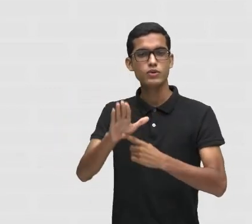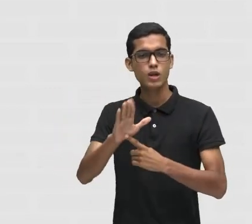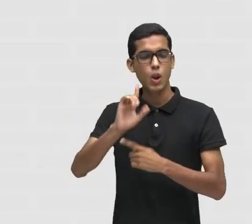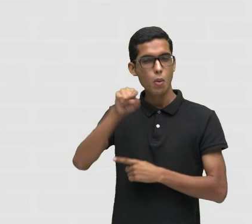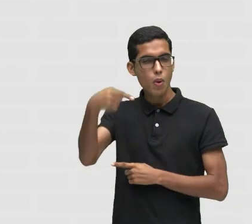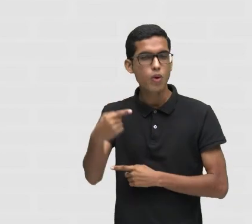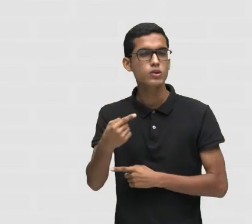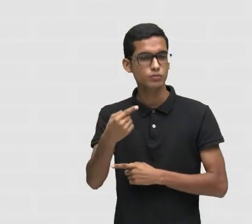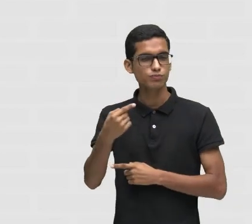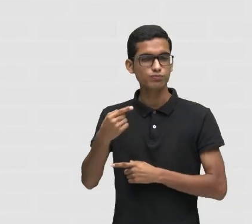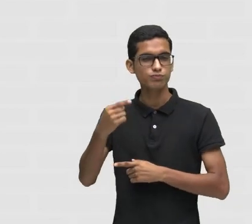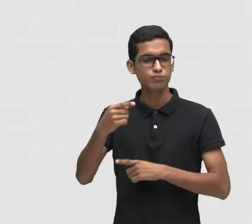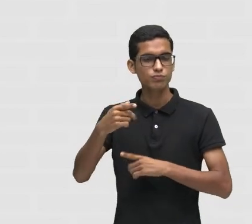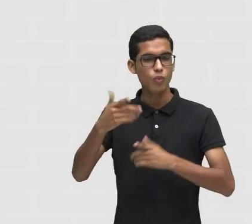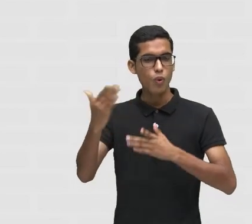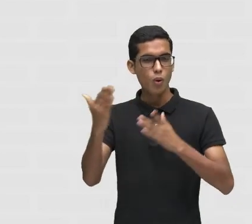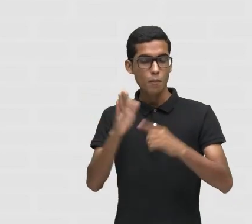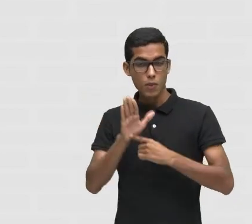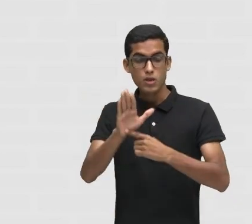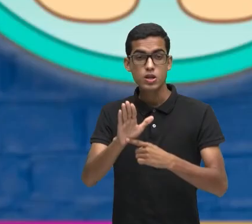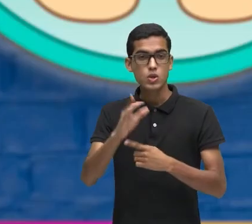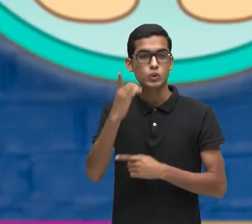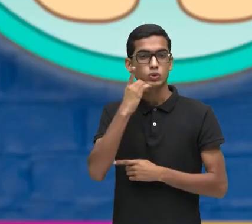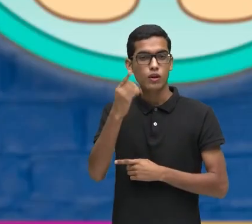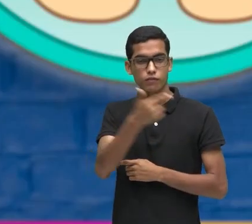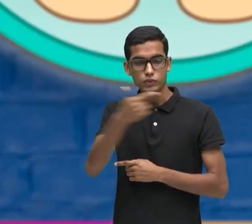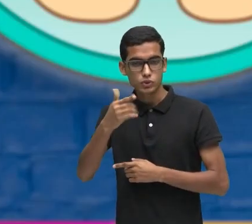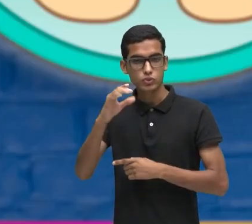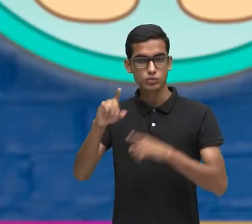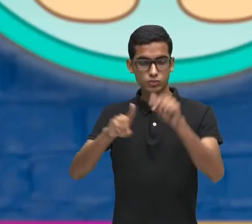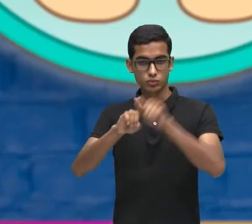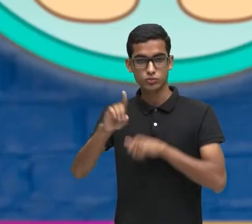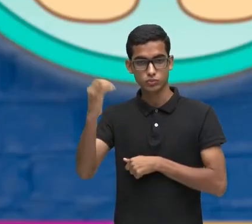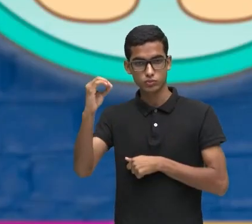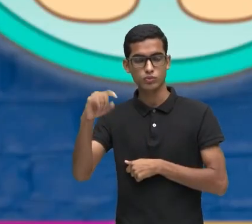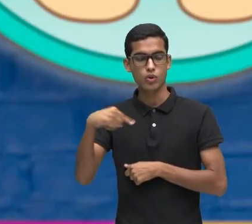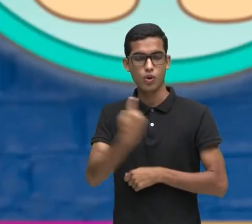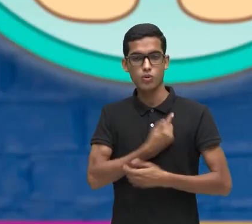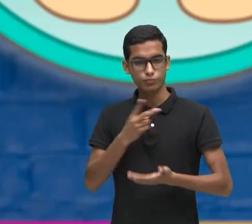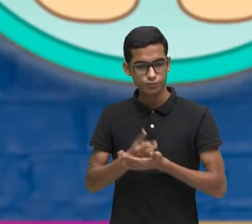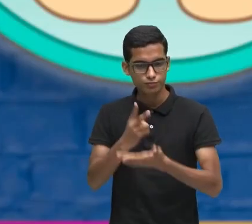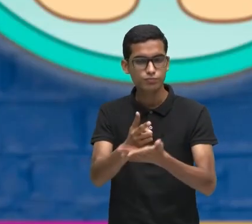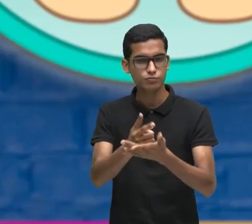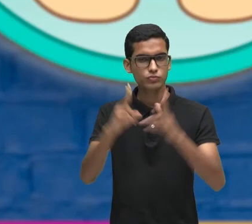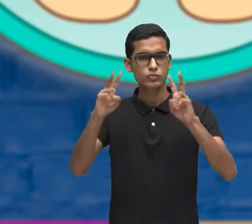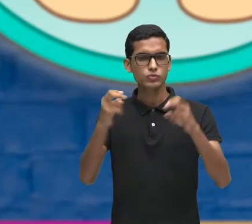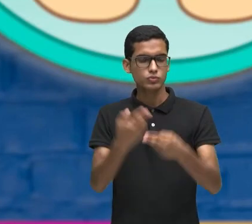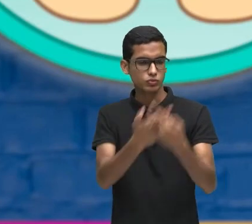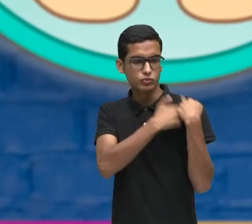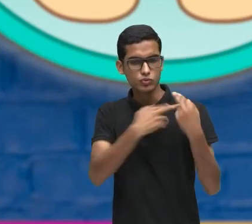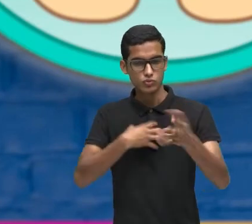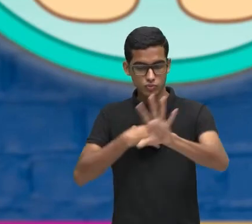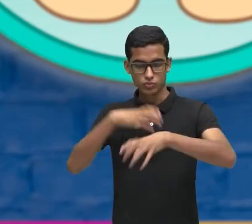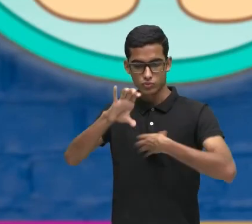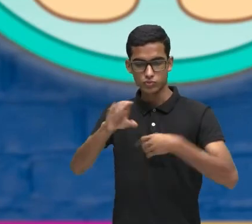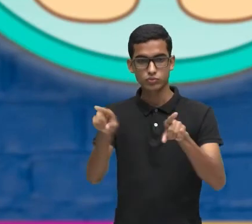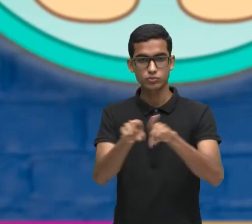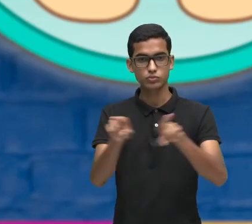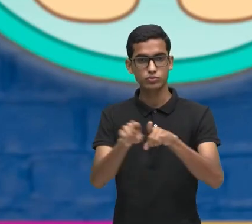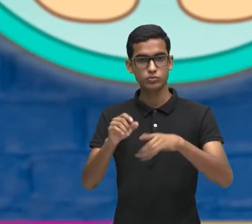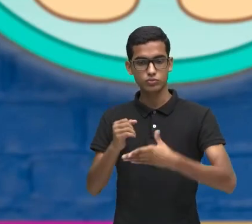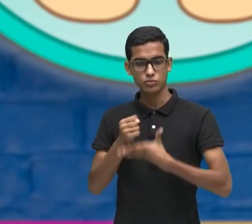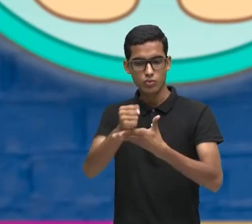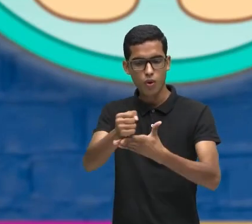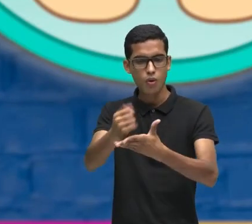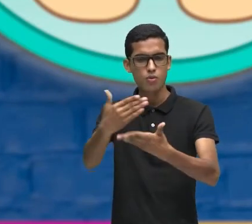Onde nós iremos continuar Falando sobre as competências empatia e cooperação E também